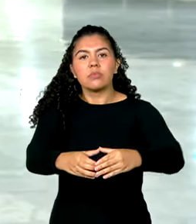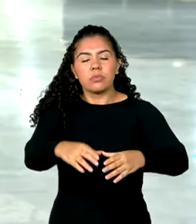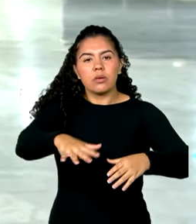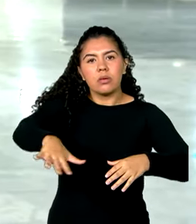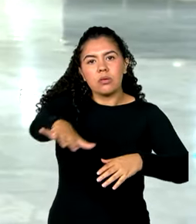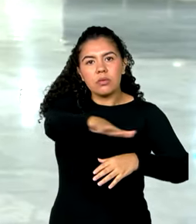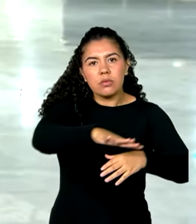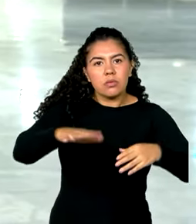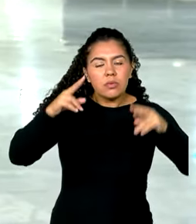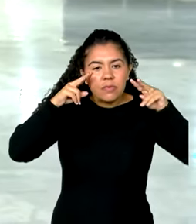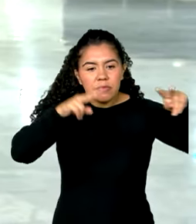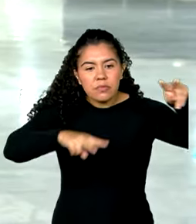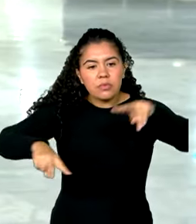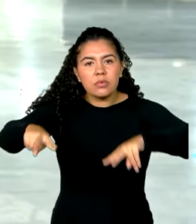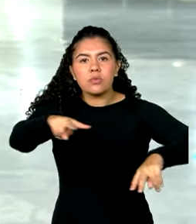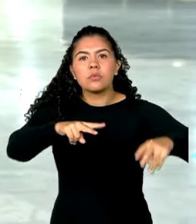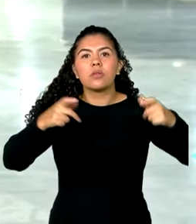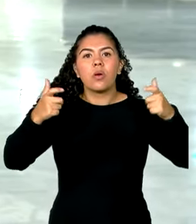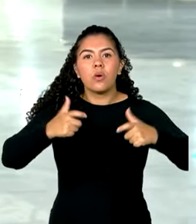na cidade de Corumbá, no Mato Grosso do Sul.